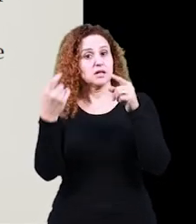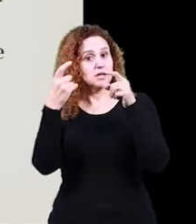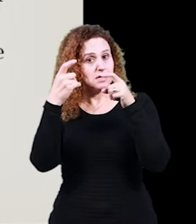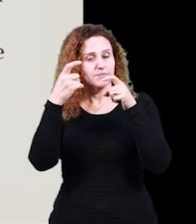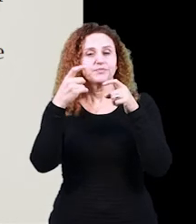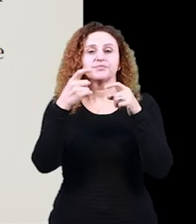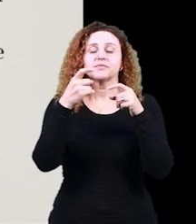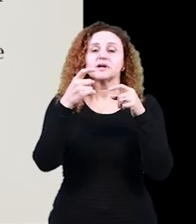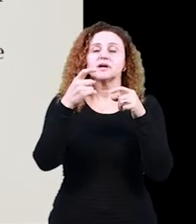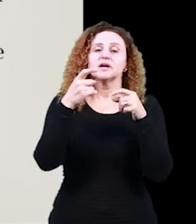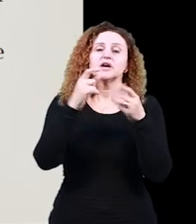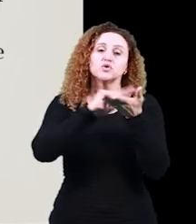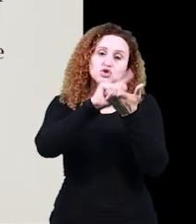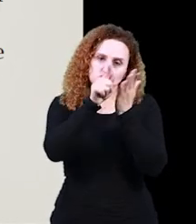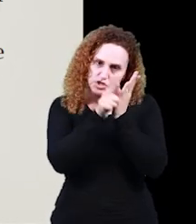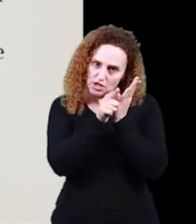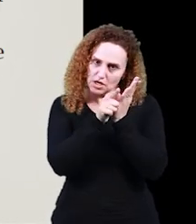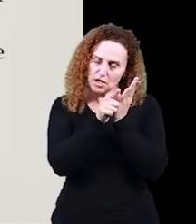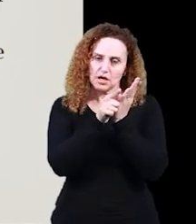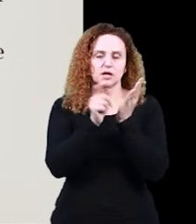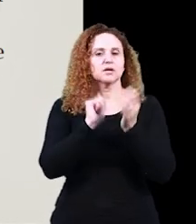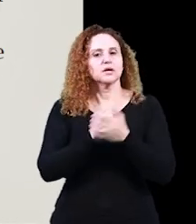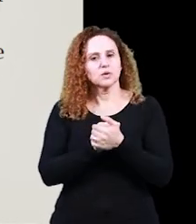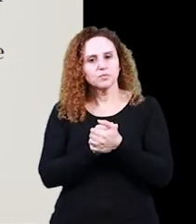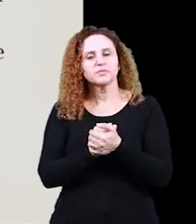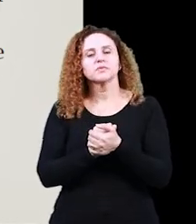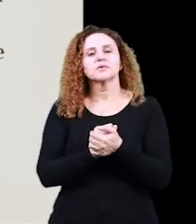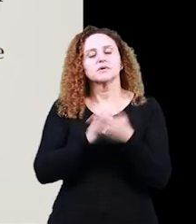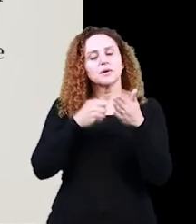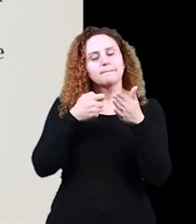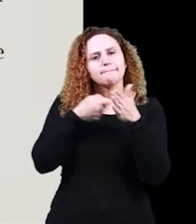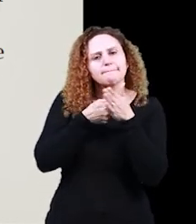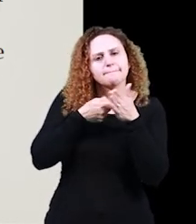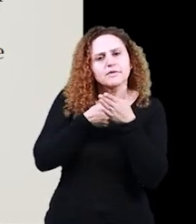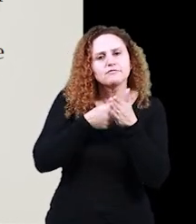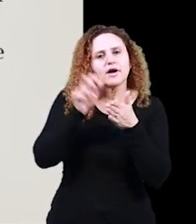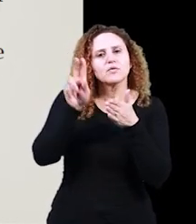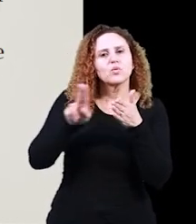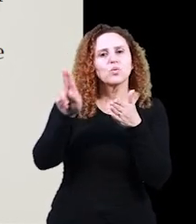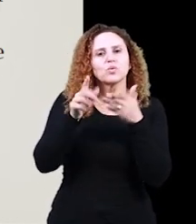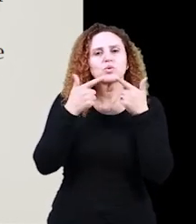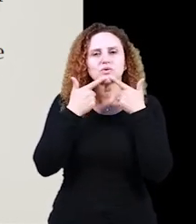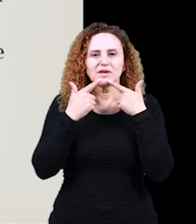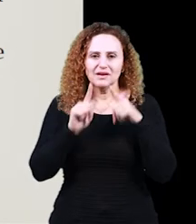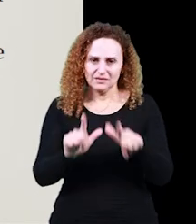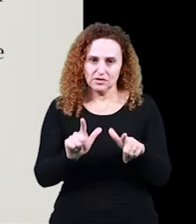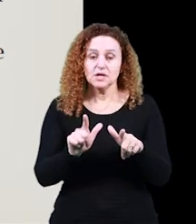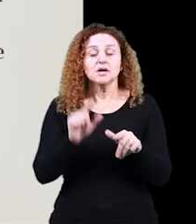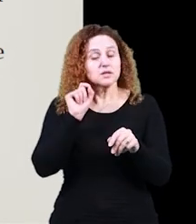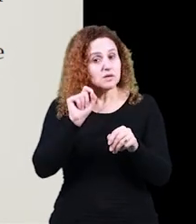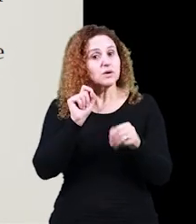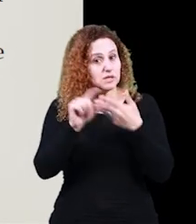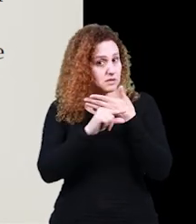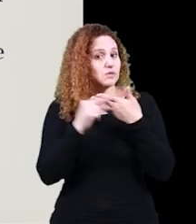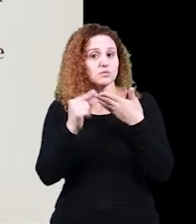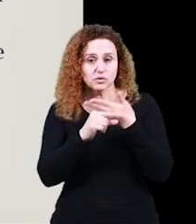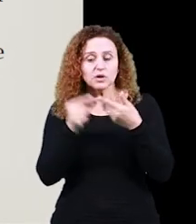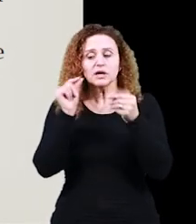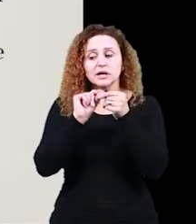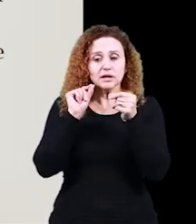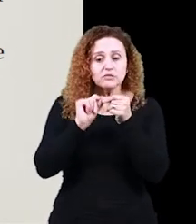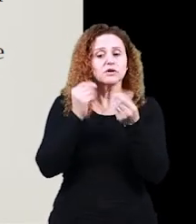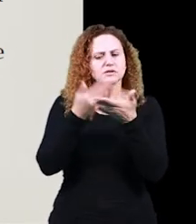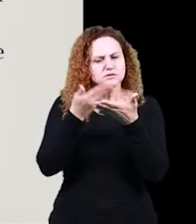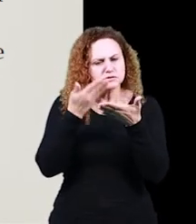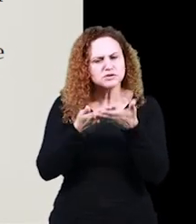grau de escolaridade, dentre outros, que interferem no uso da língua. Então, o Labov fez um estudo com os moradores